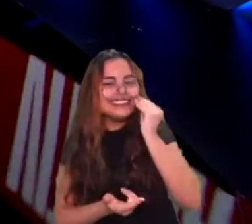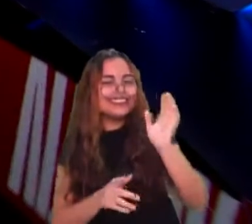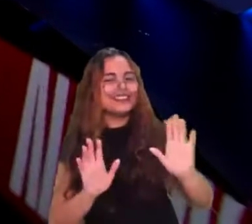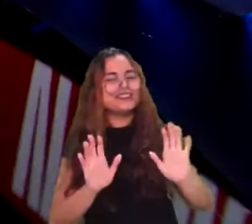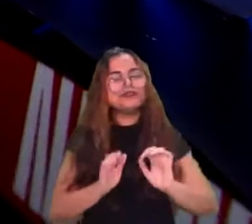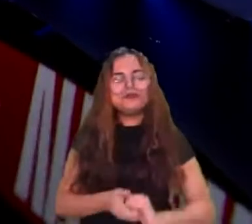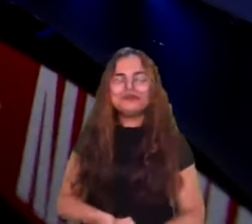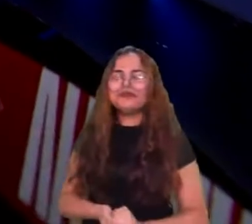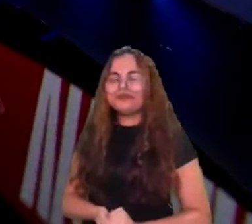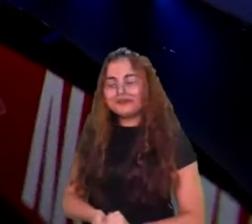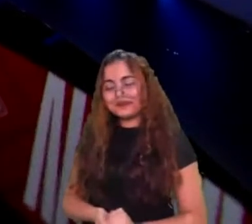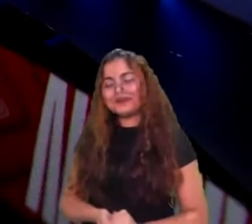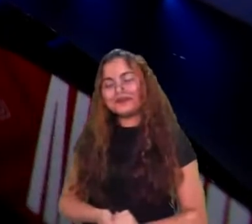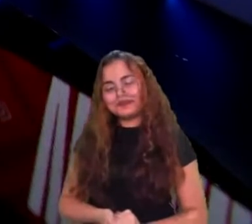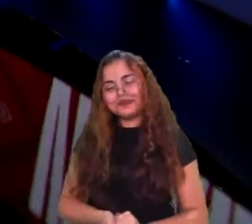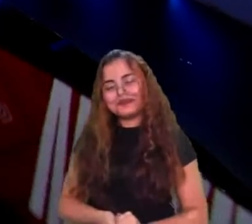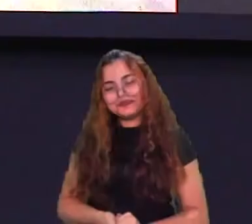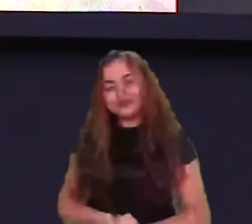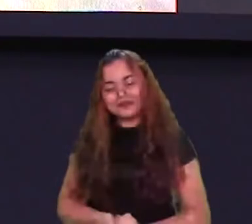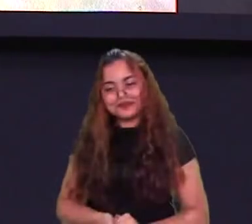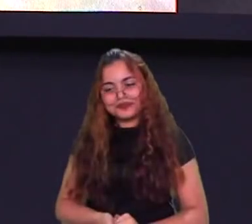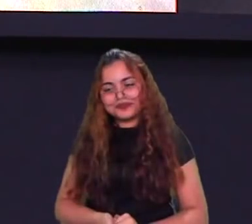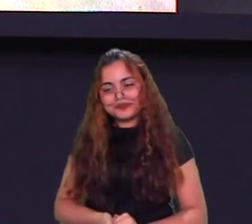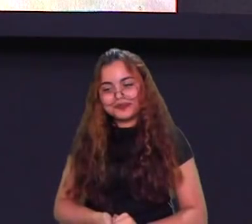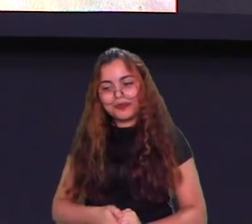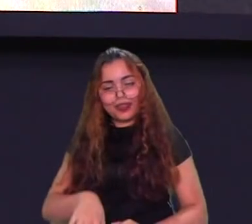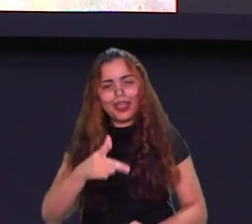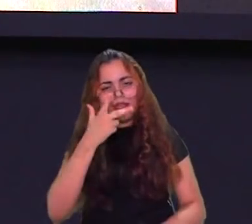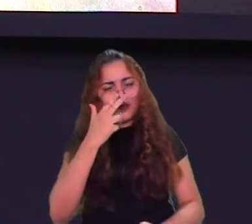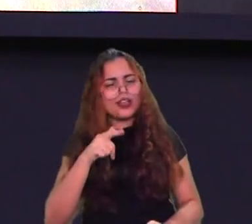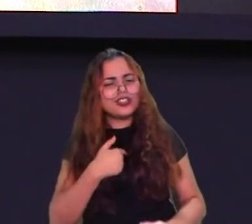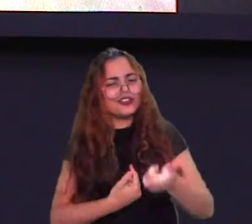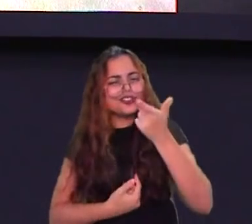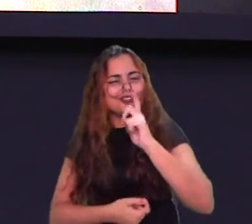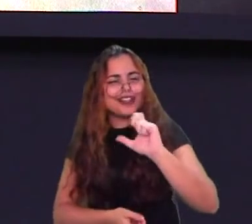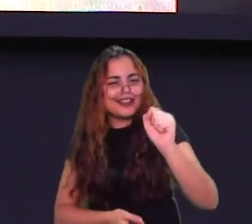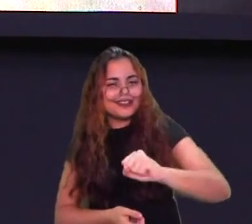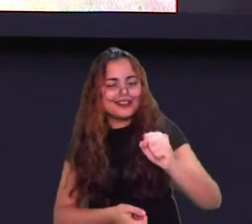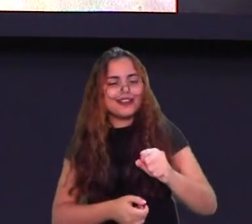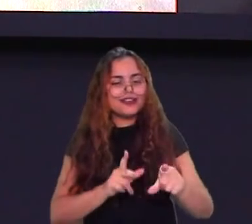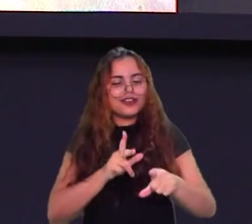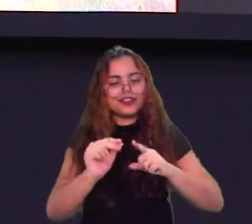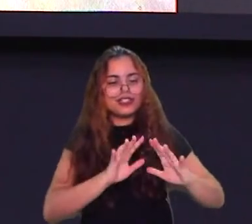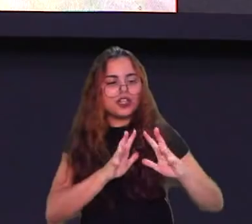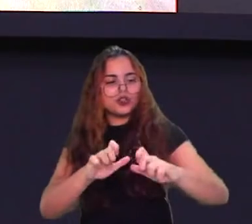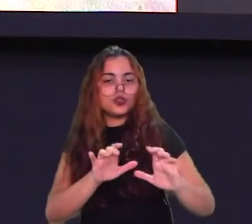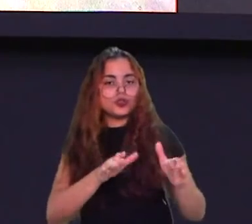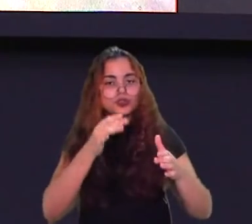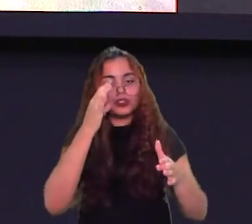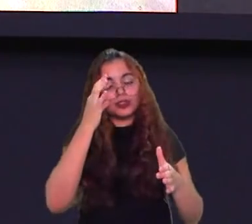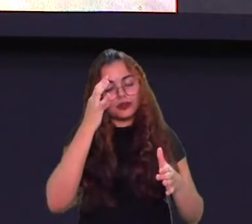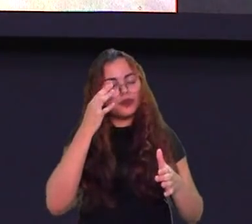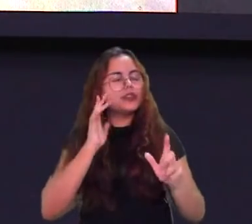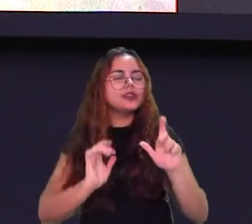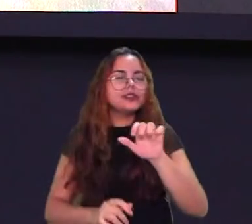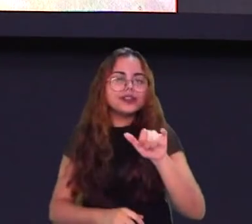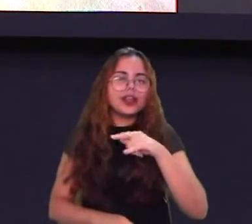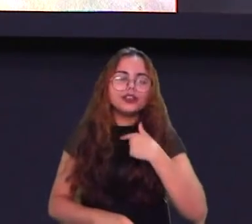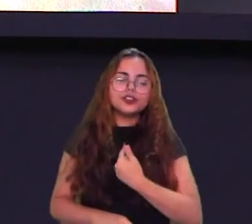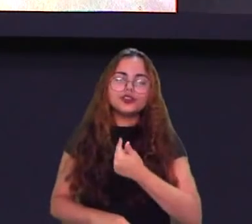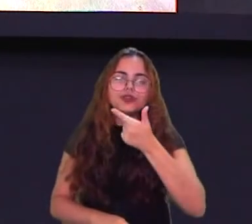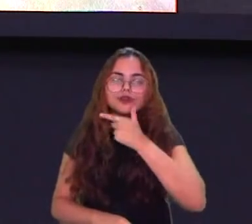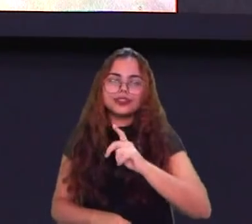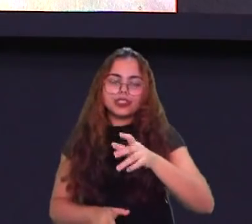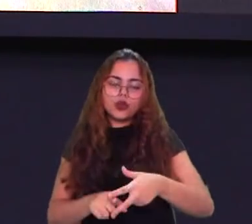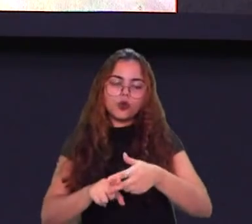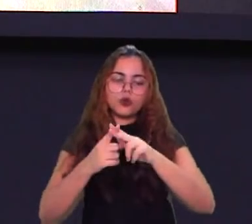É isso aí, é isso aí. Mas acho que a gente tem condição, sim, de ganhar todos os times. Acho que se a gente conseguir consertar o nosso Deus, igual eu falei, eu